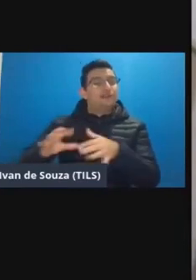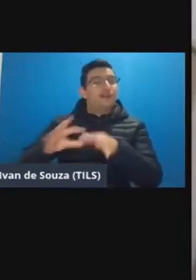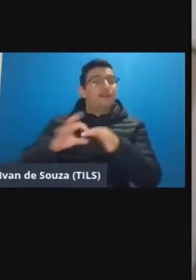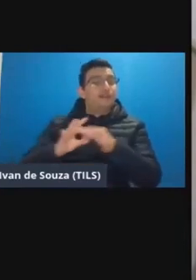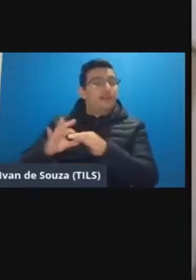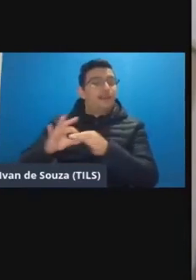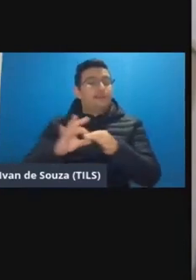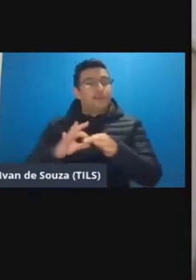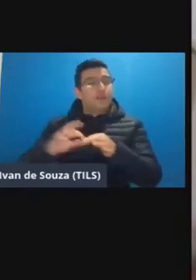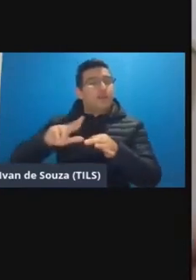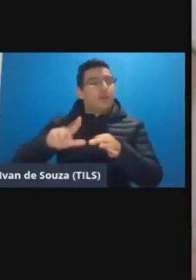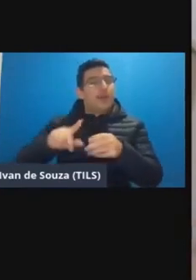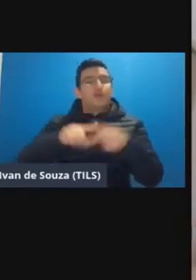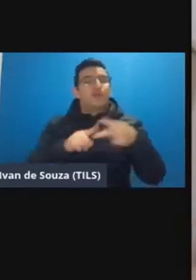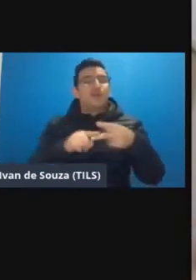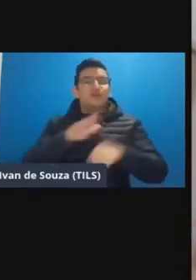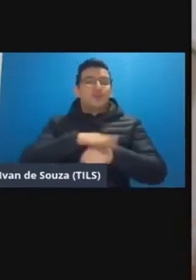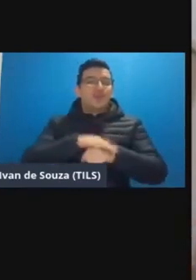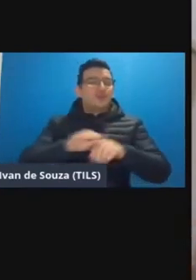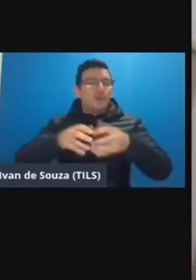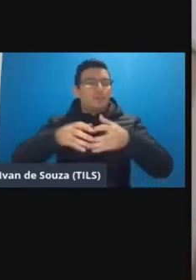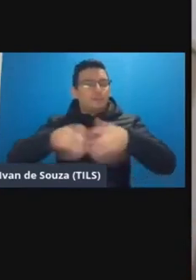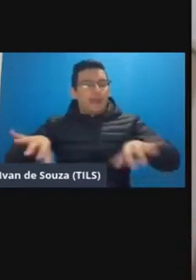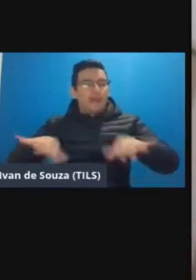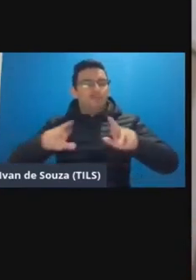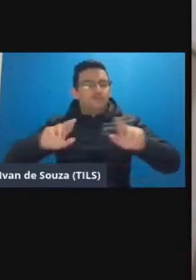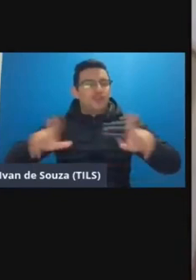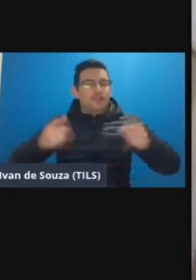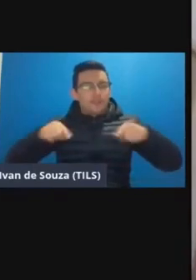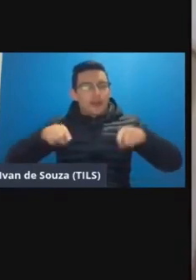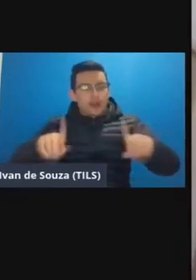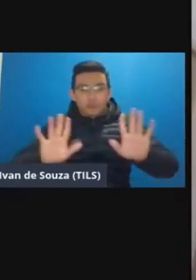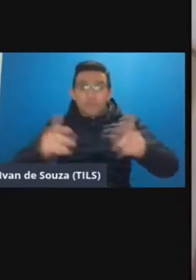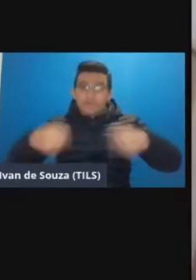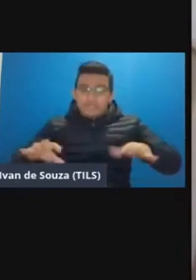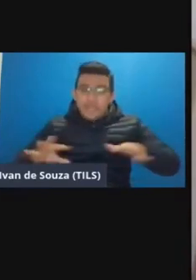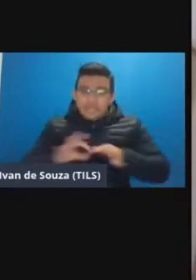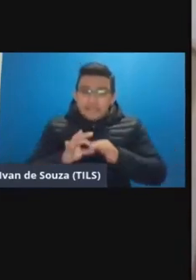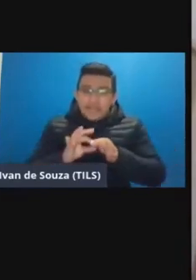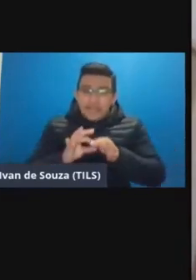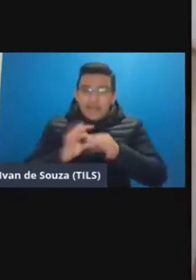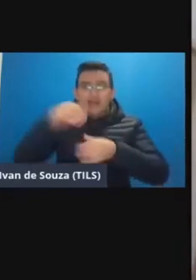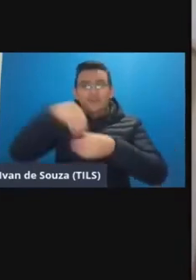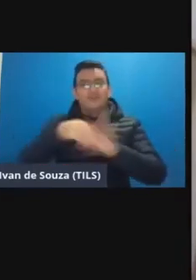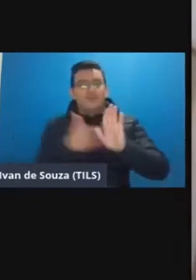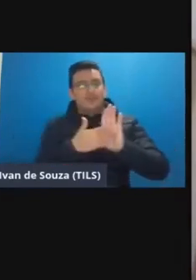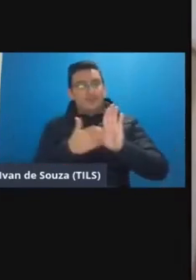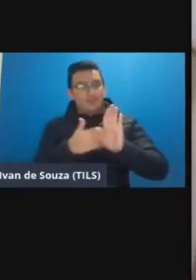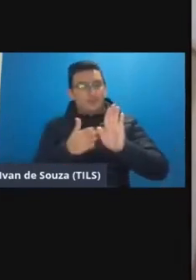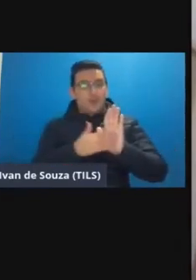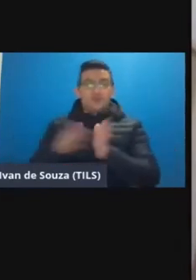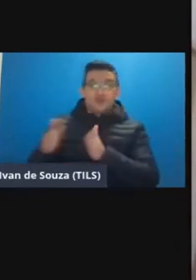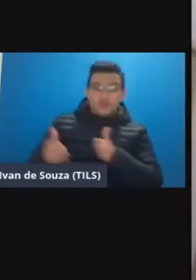né não são dois momentos desconexos ou paralelos eles precisam estar integrados dentro de uma proposta de um